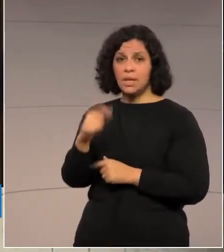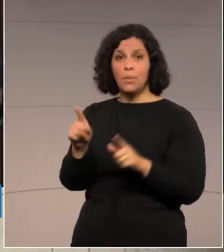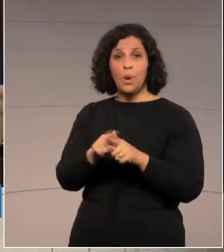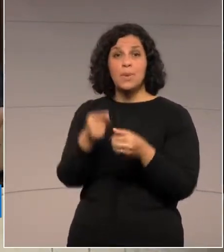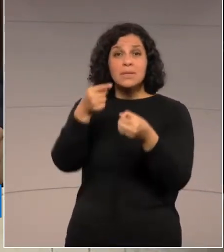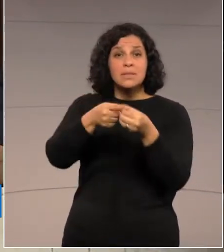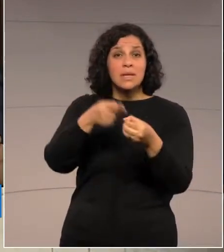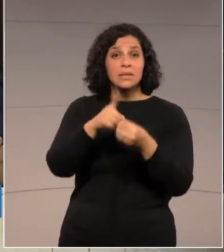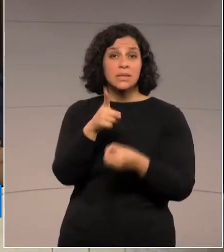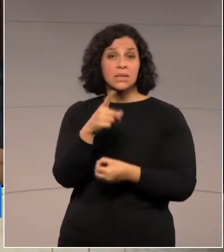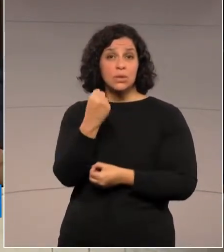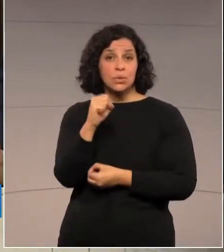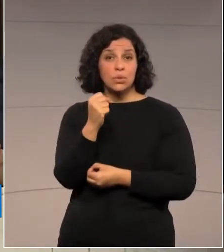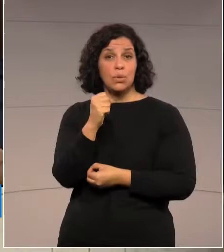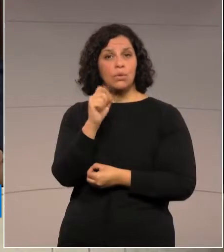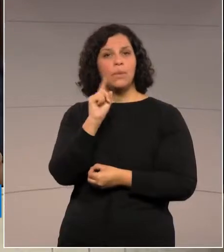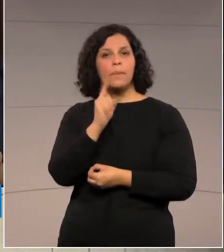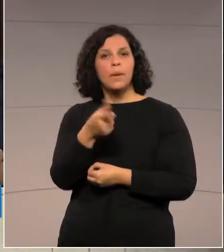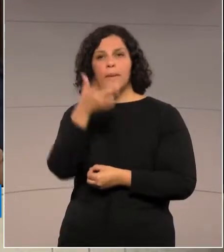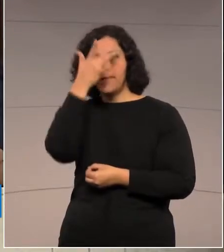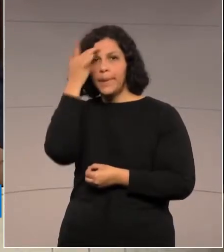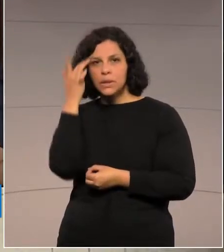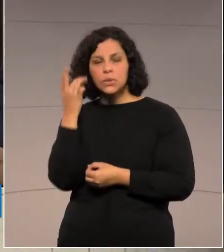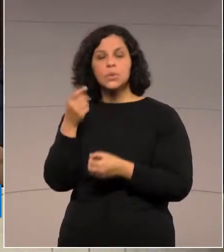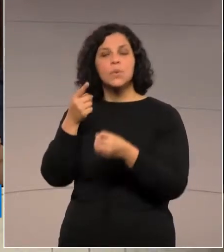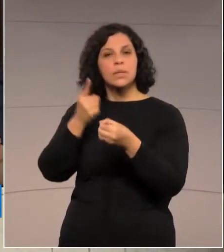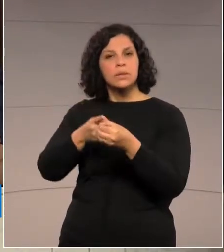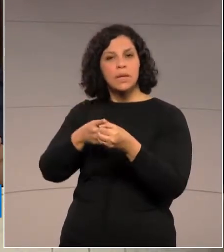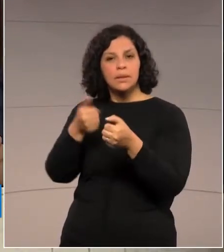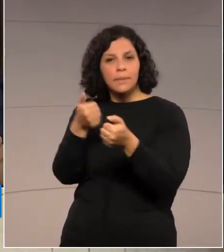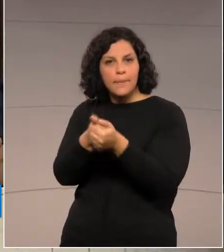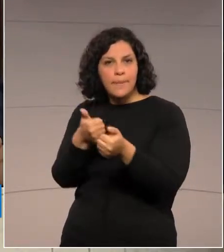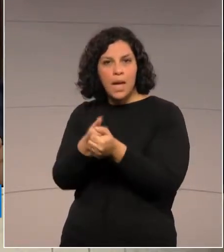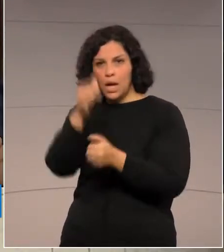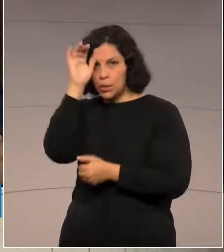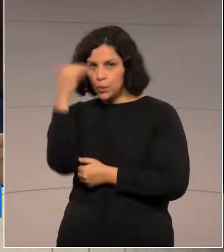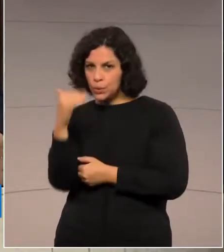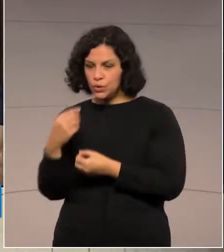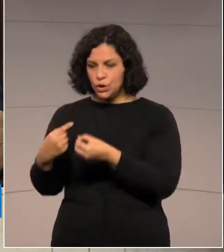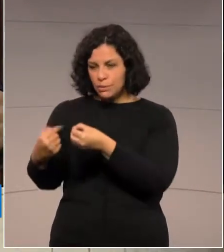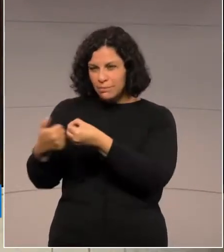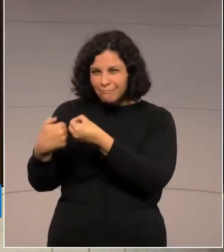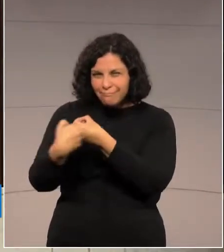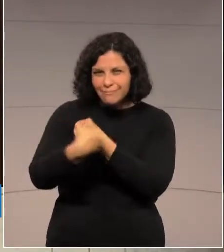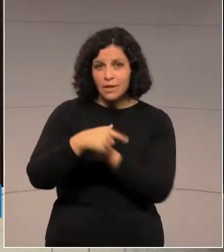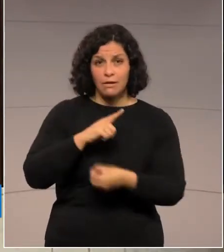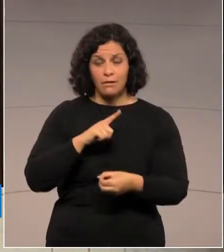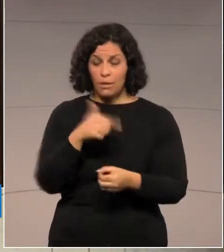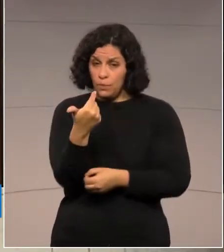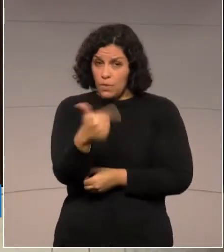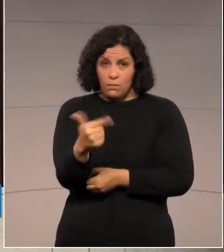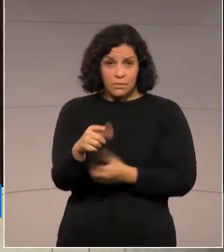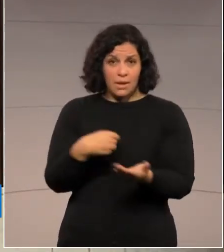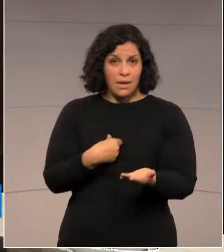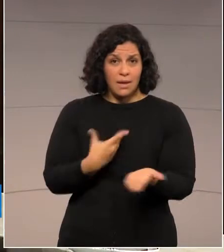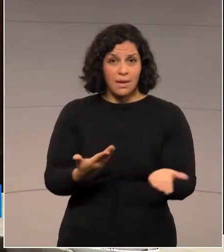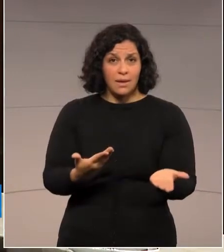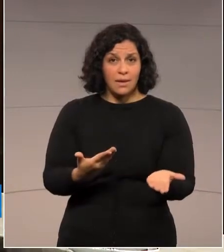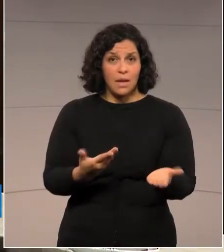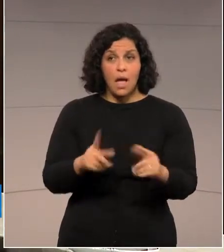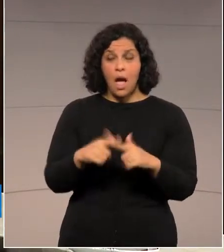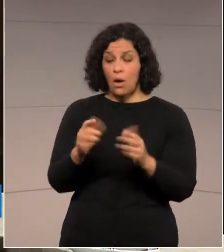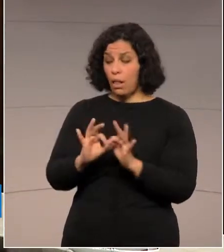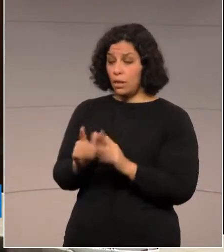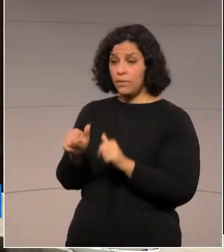com 18 mil habitantes, fica aqui na região metropolitana de Curitiba. Não tem. Então,